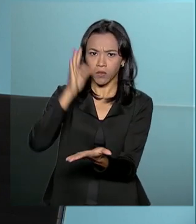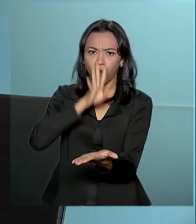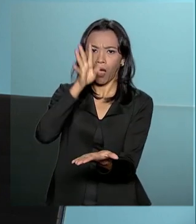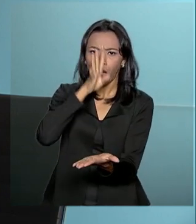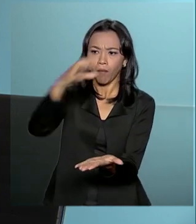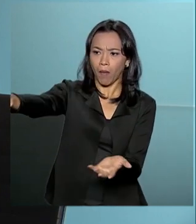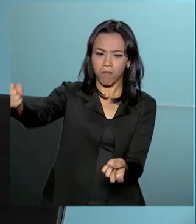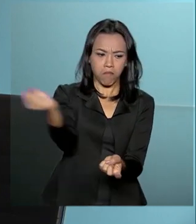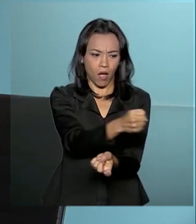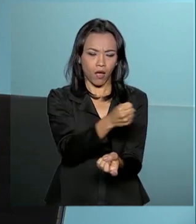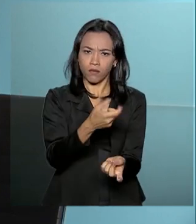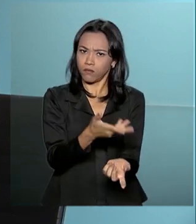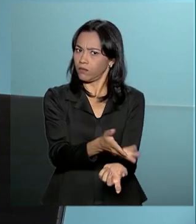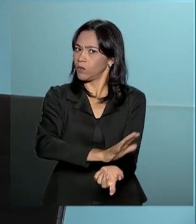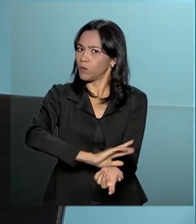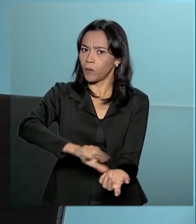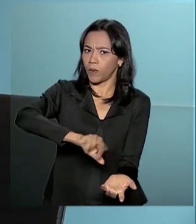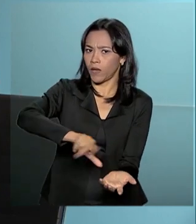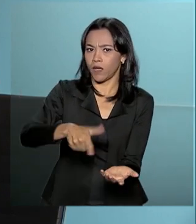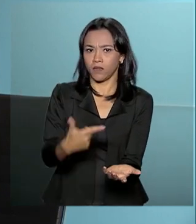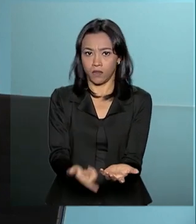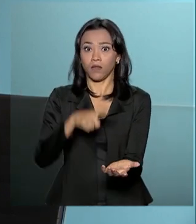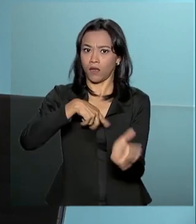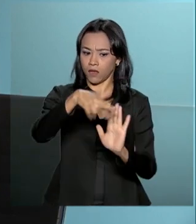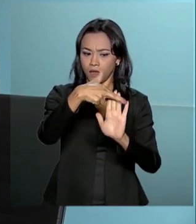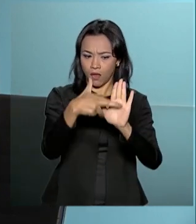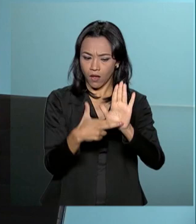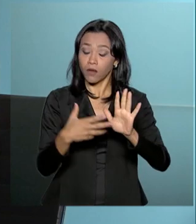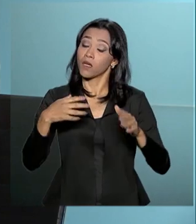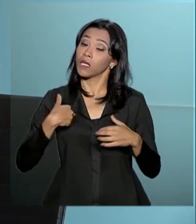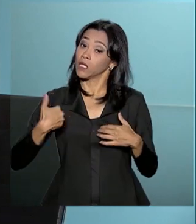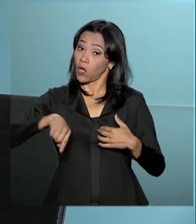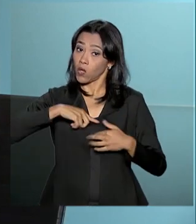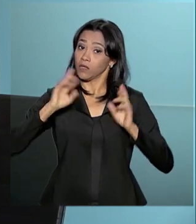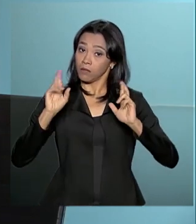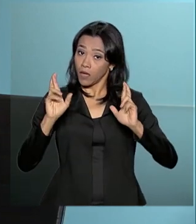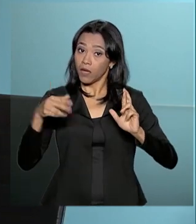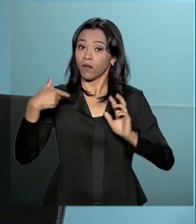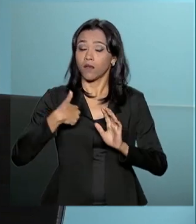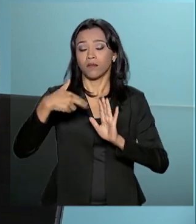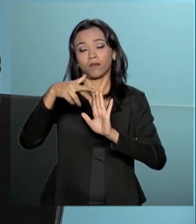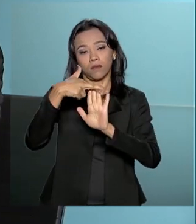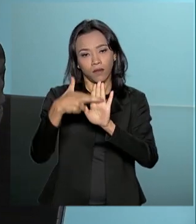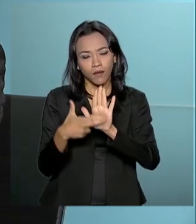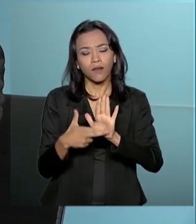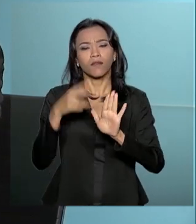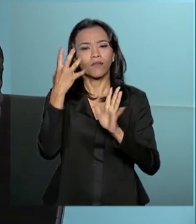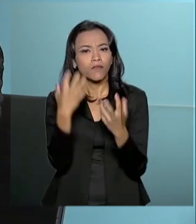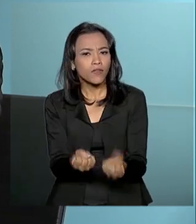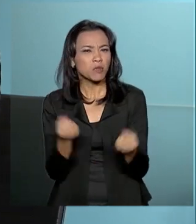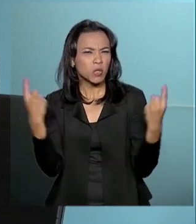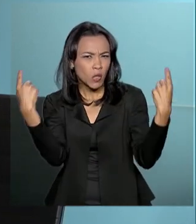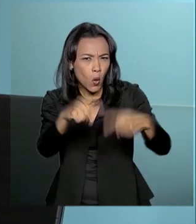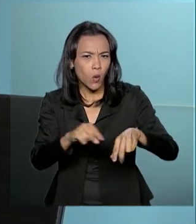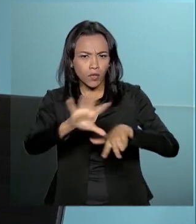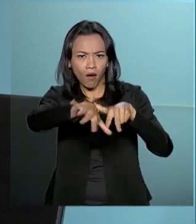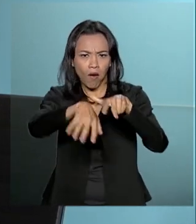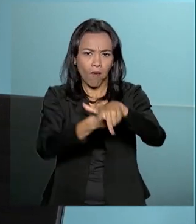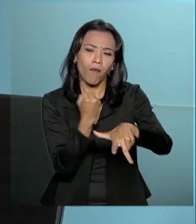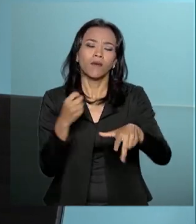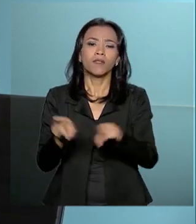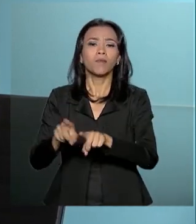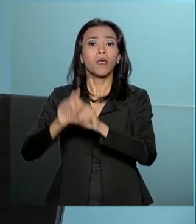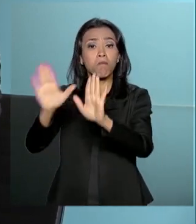mínimos para ocupar esses cargos. Então, a gente espera que, com essa ação, a gente venha a agir tanto do lado de combate à corrupção, como do lado de